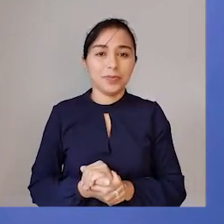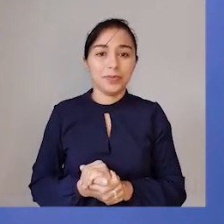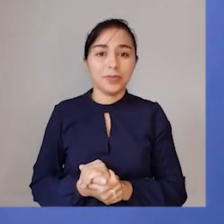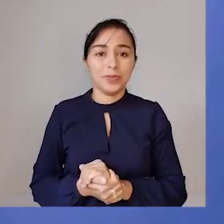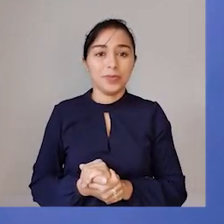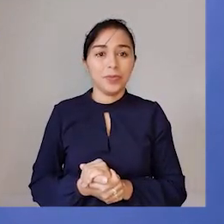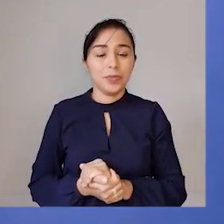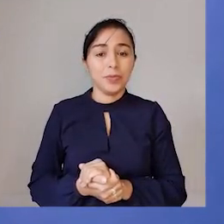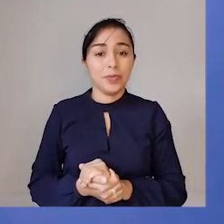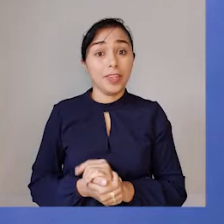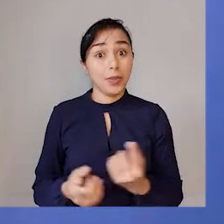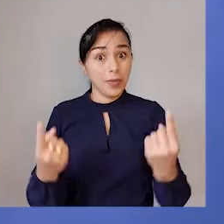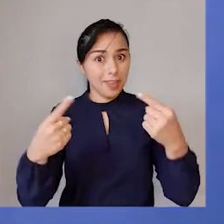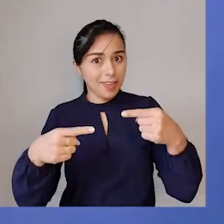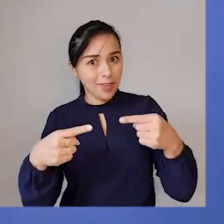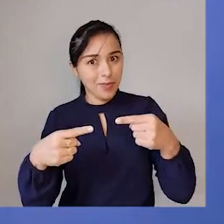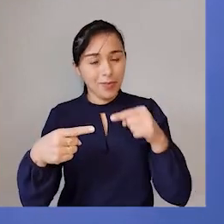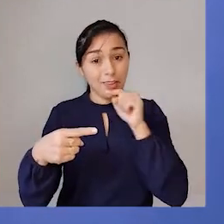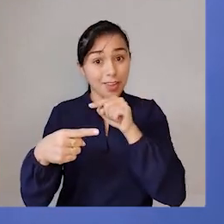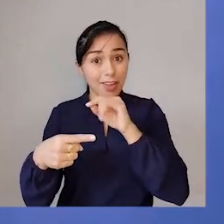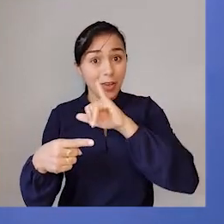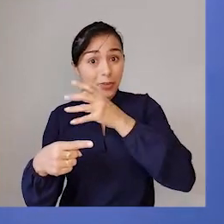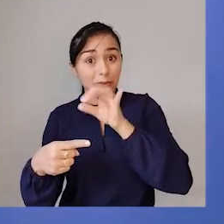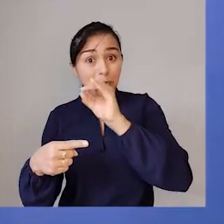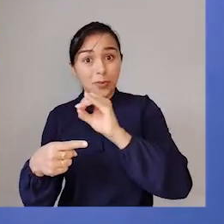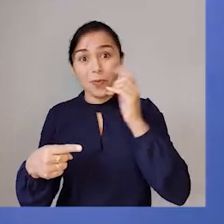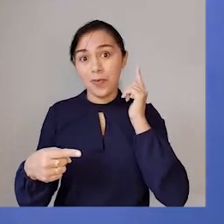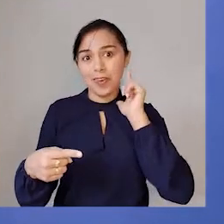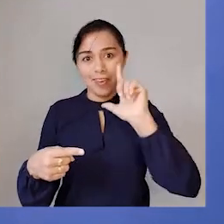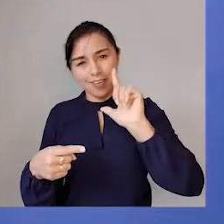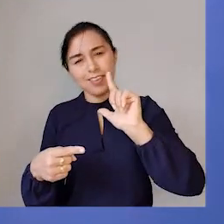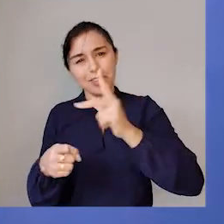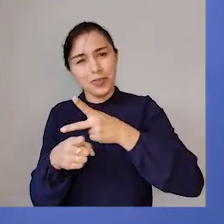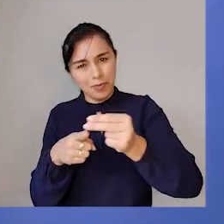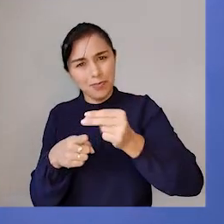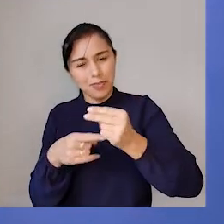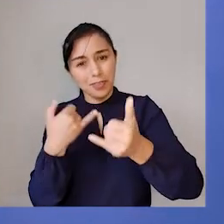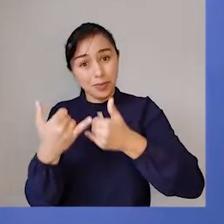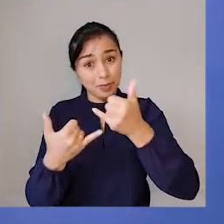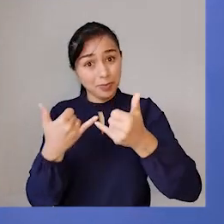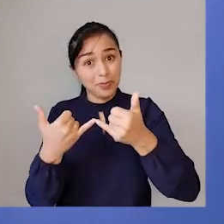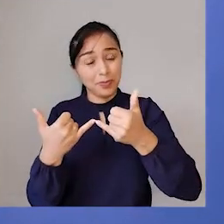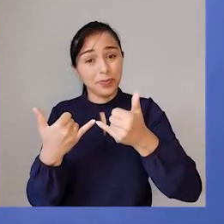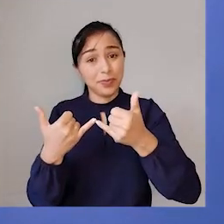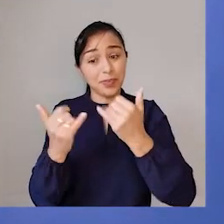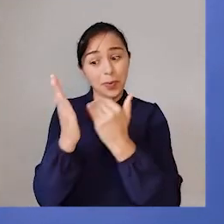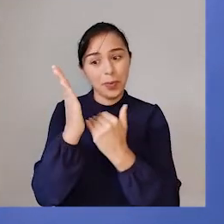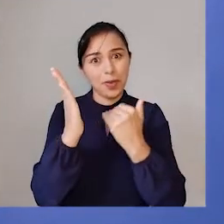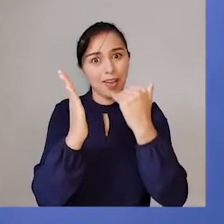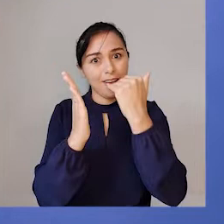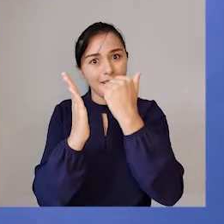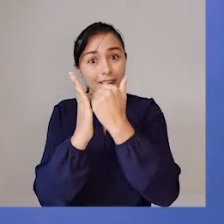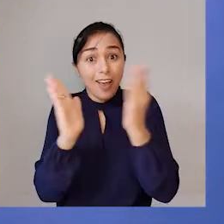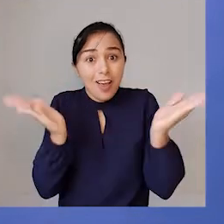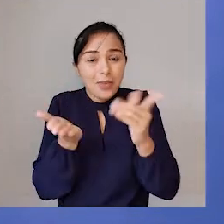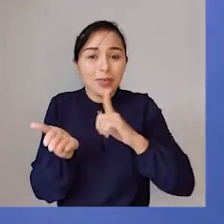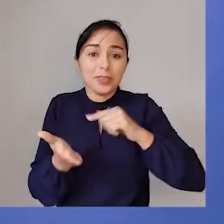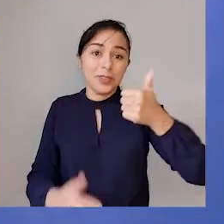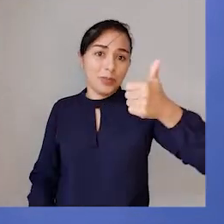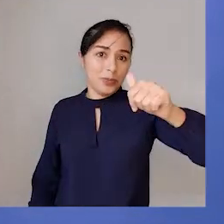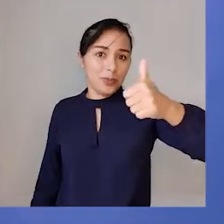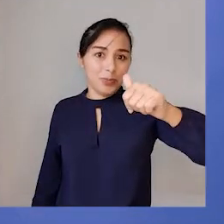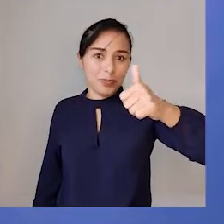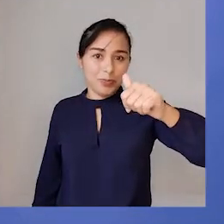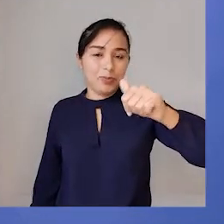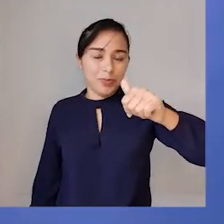Pedro. E agora, ele está com onze figurinhas. Nós podemos dizer, então, que o João ganhou a